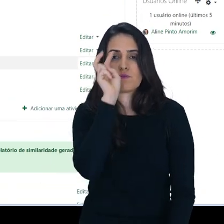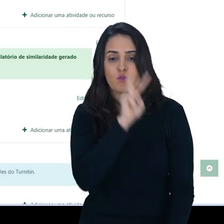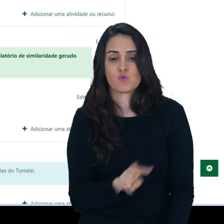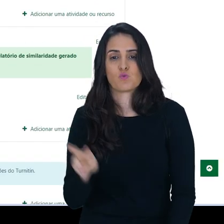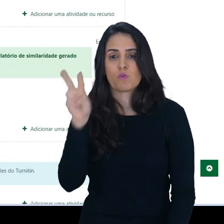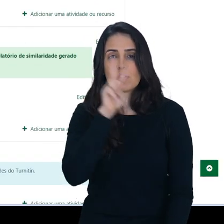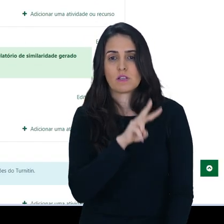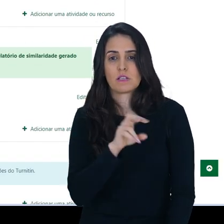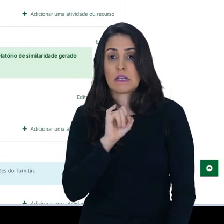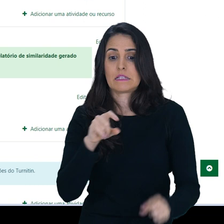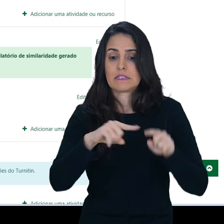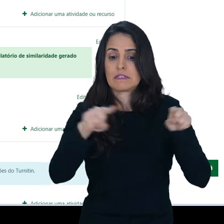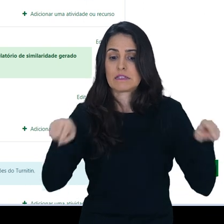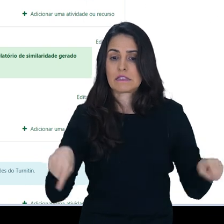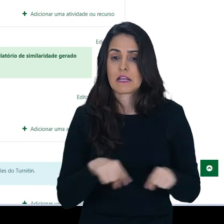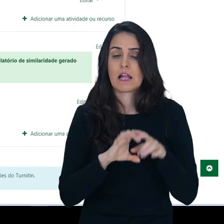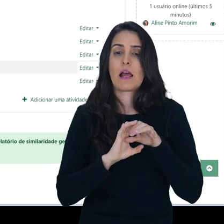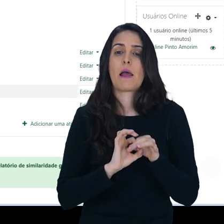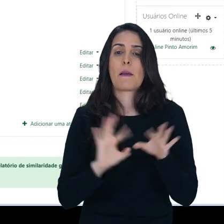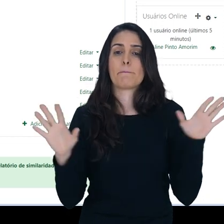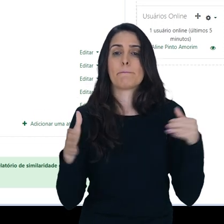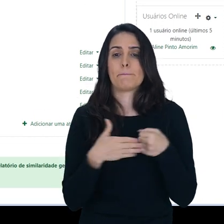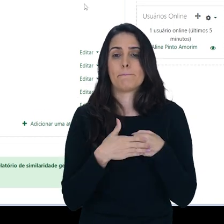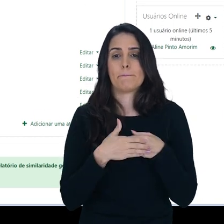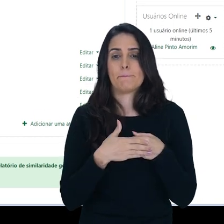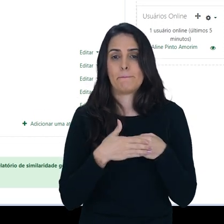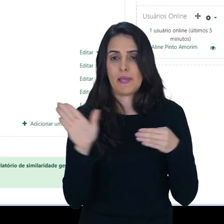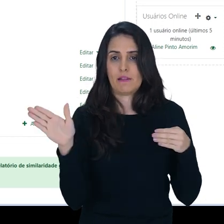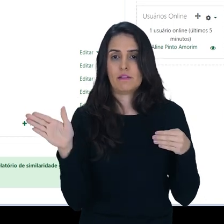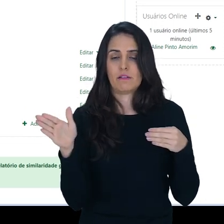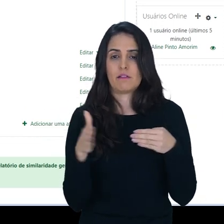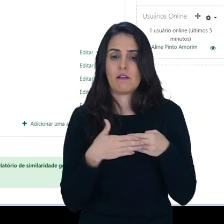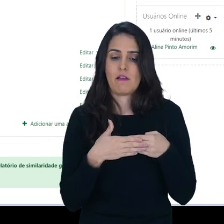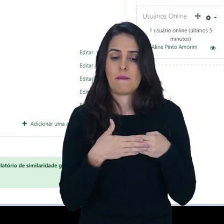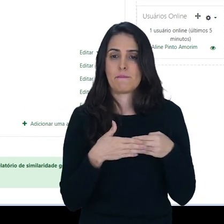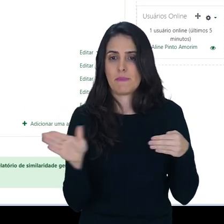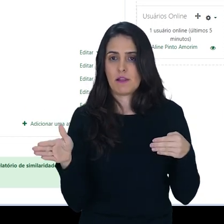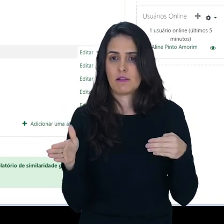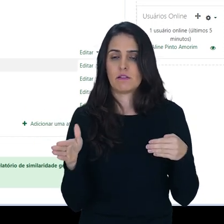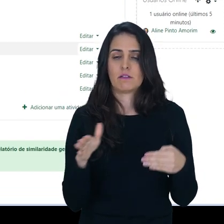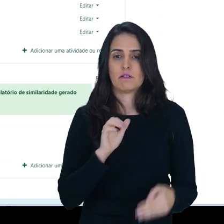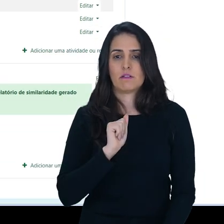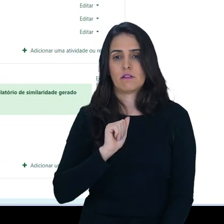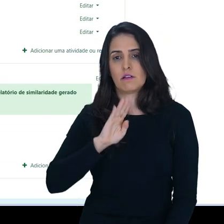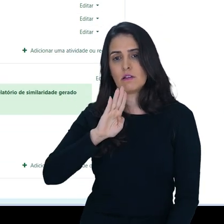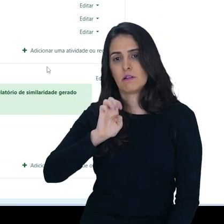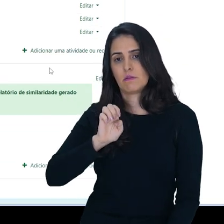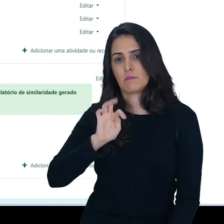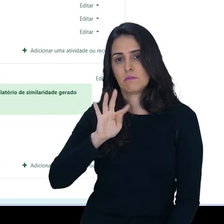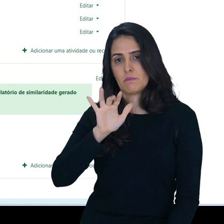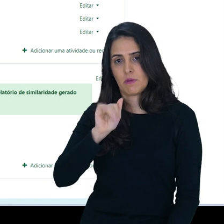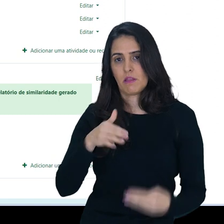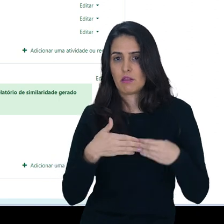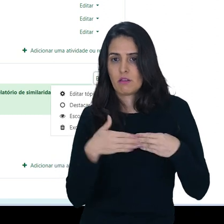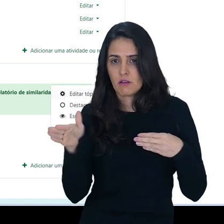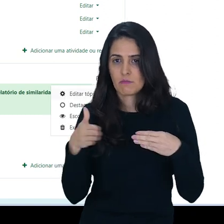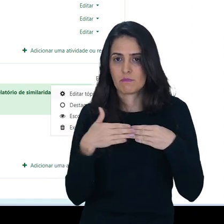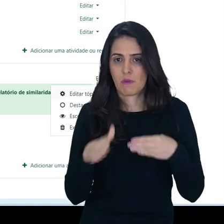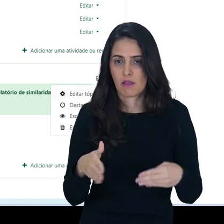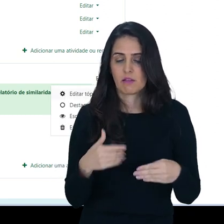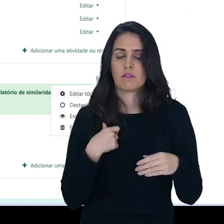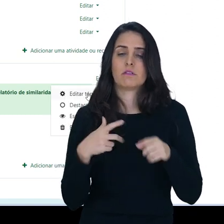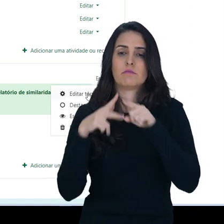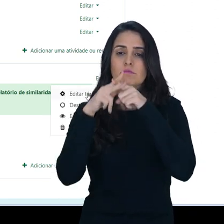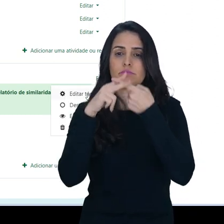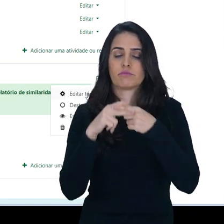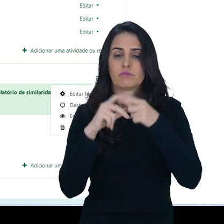sala estiver disponível. E aí nesse caso eu posso fazer dessa forma, deixar a sala aberta e posso configurar